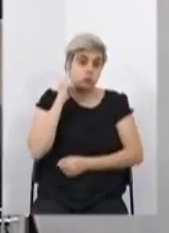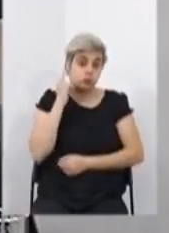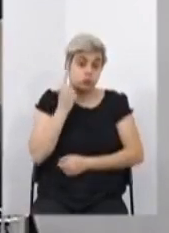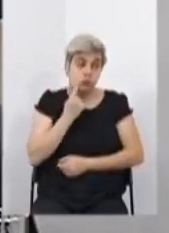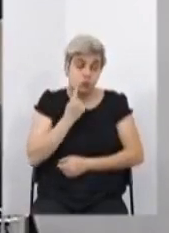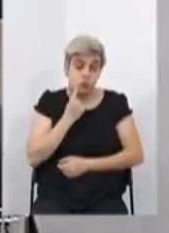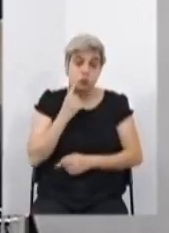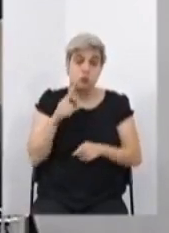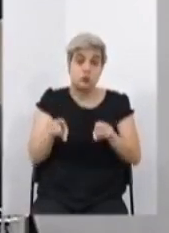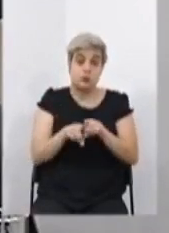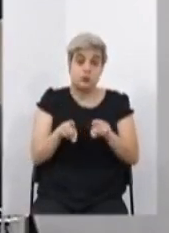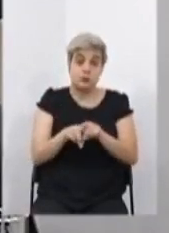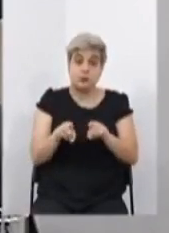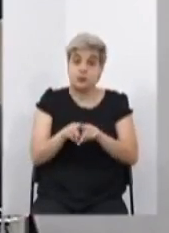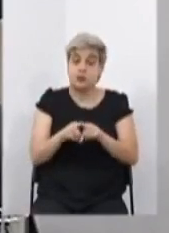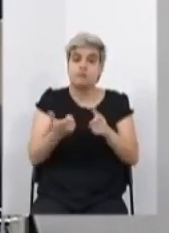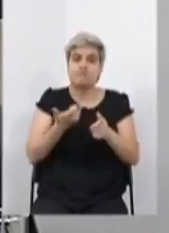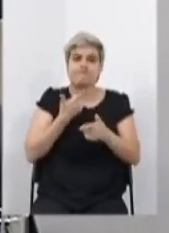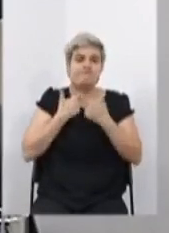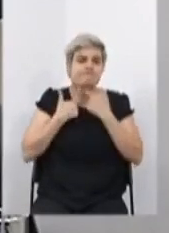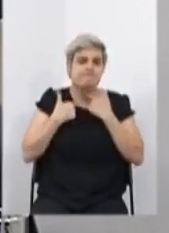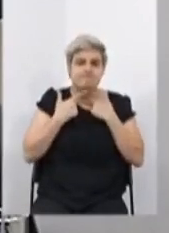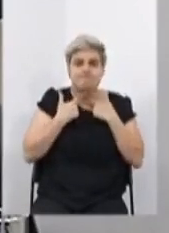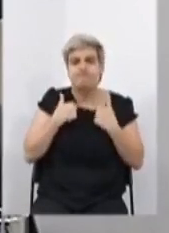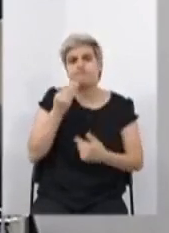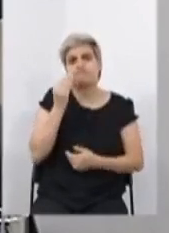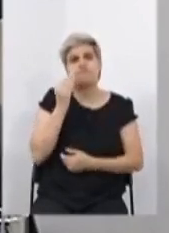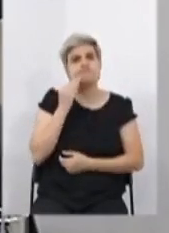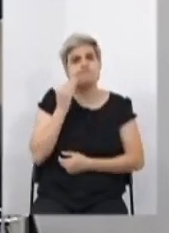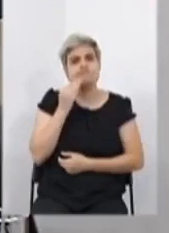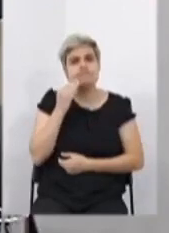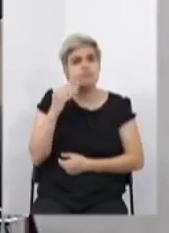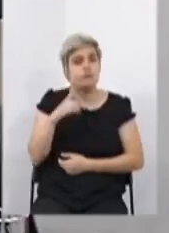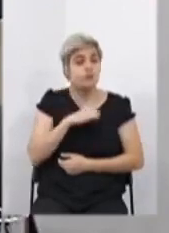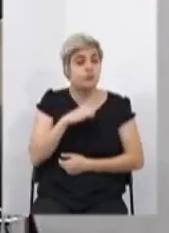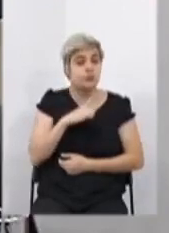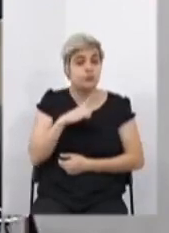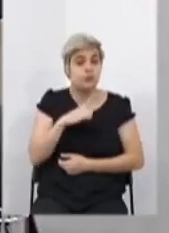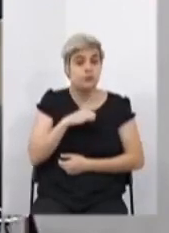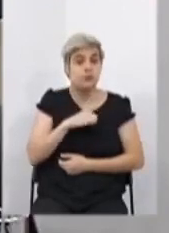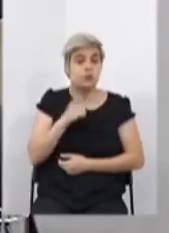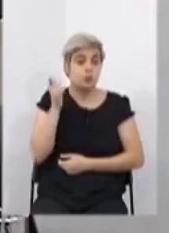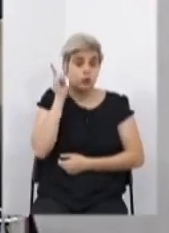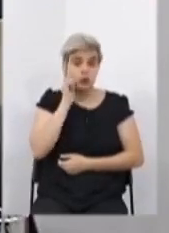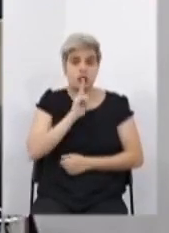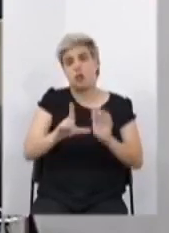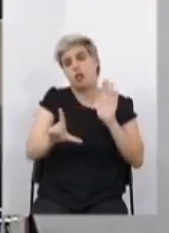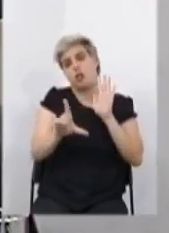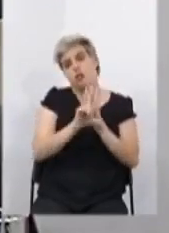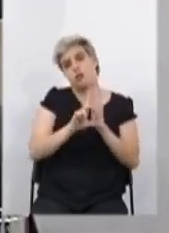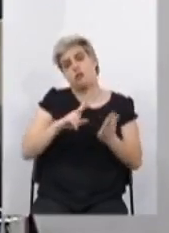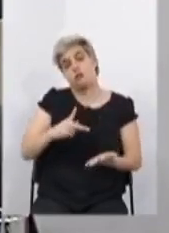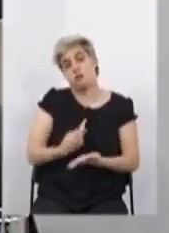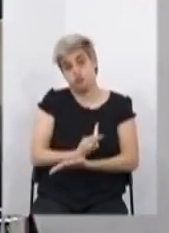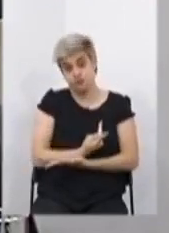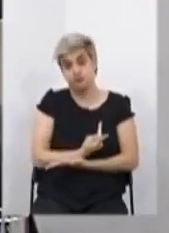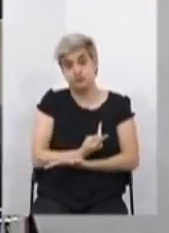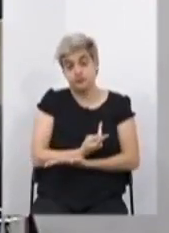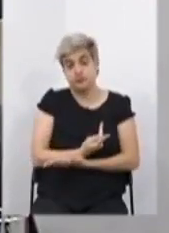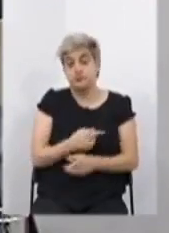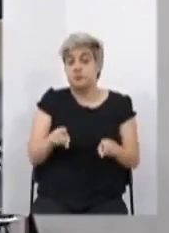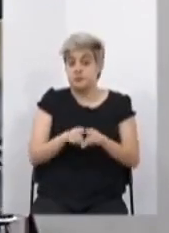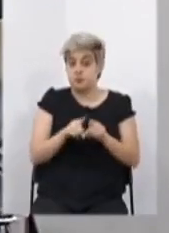e eles anseiam com muita força a promulgação dessa lei. Sobre o seu pedido de